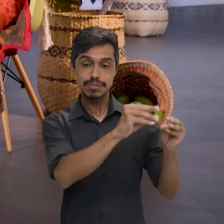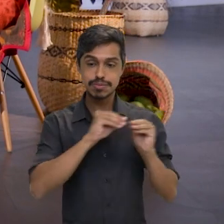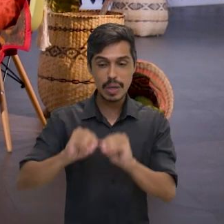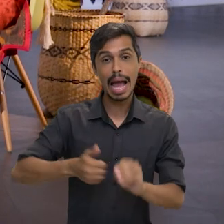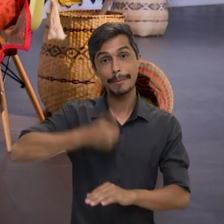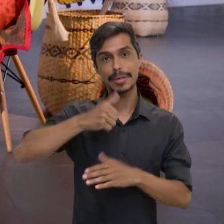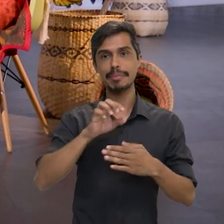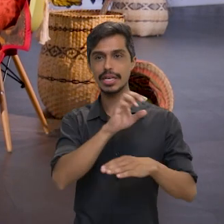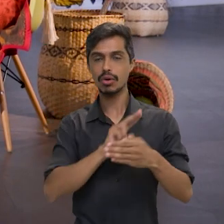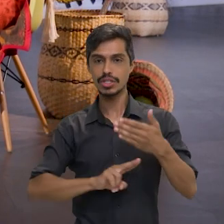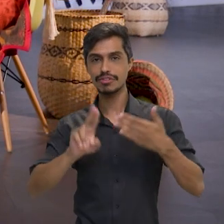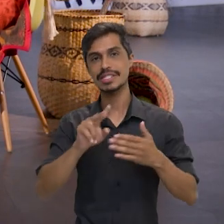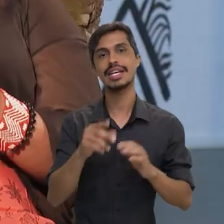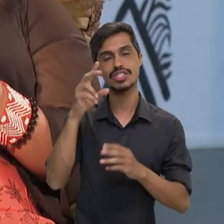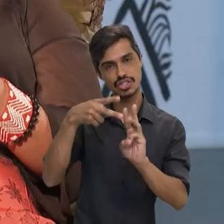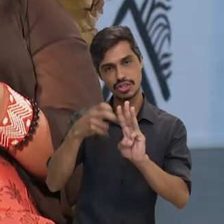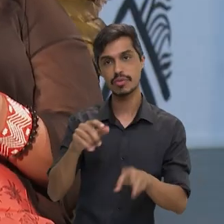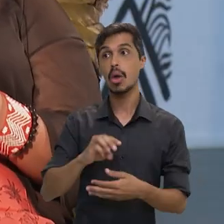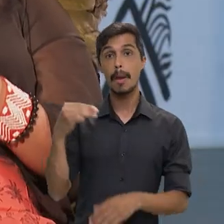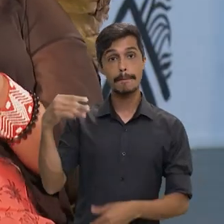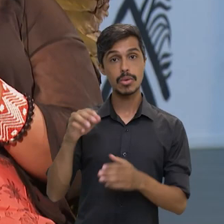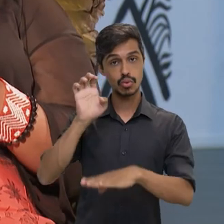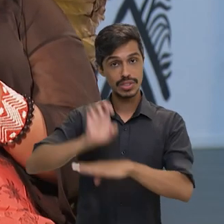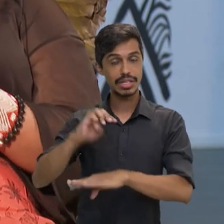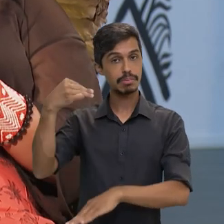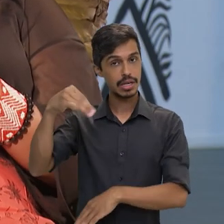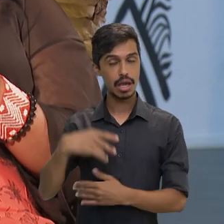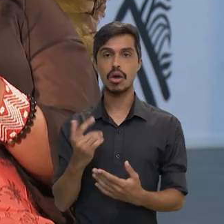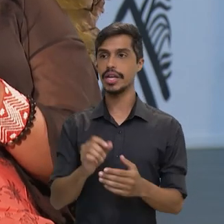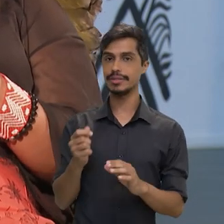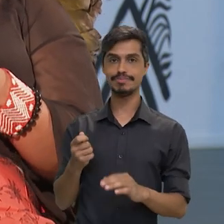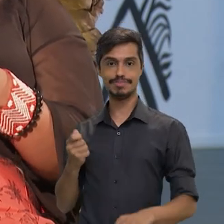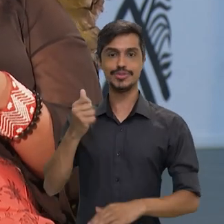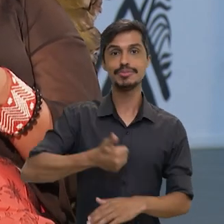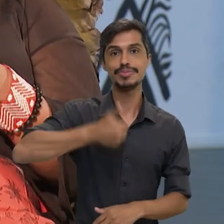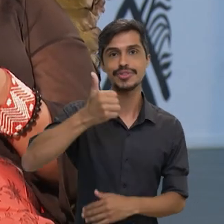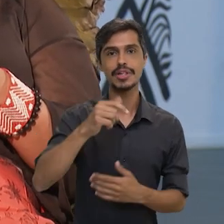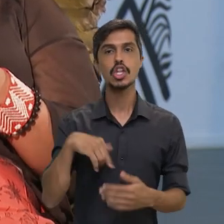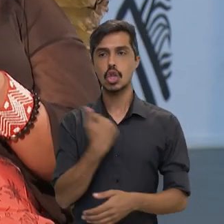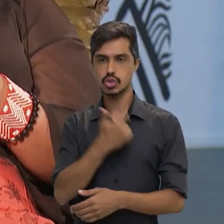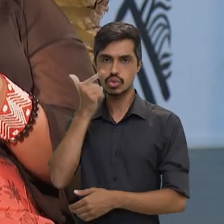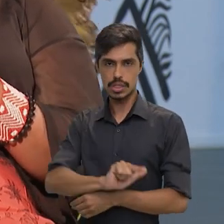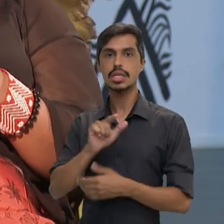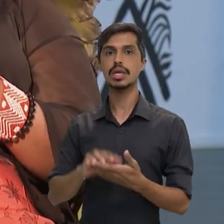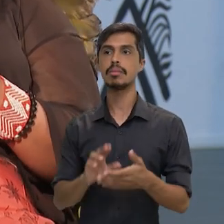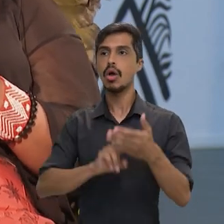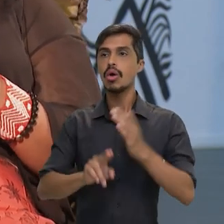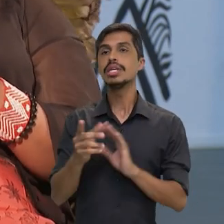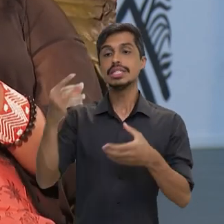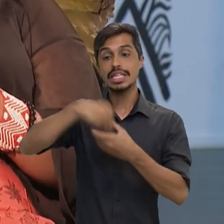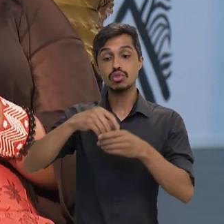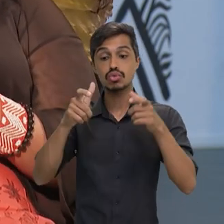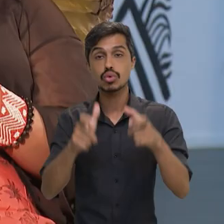indígena. Maranhão saiu na frente. Nós inauguramos, né? Uma universidade indígena, a primeira,